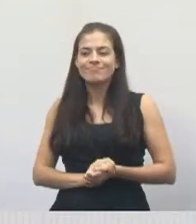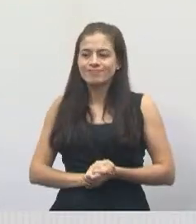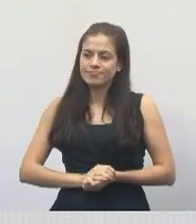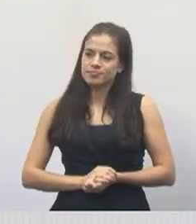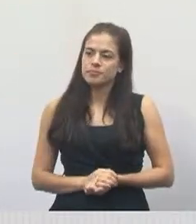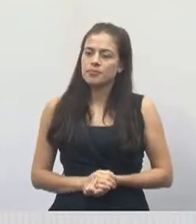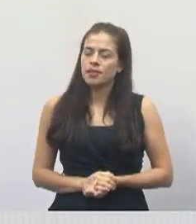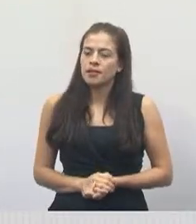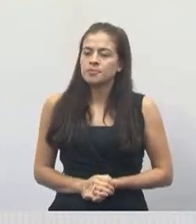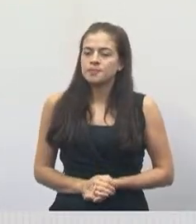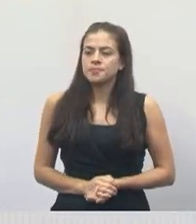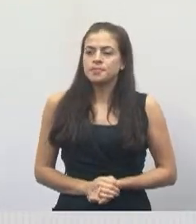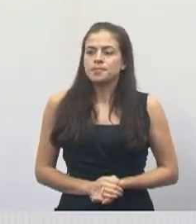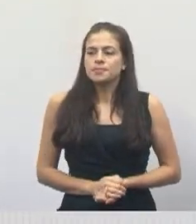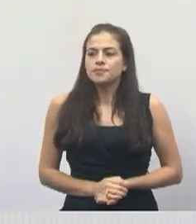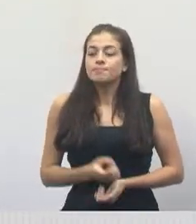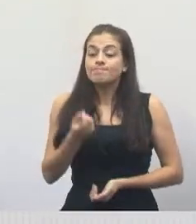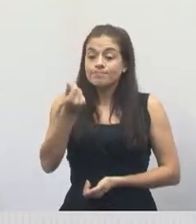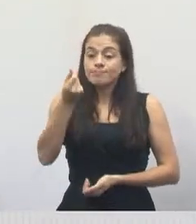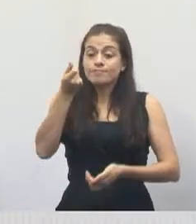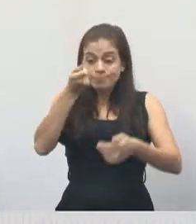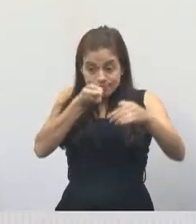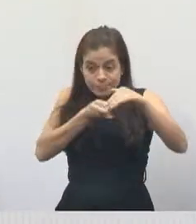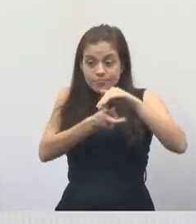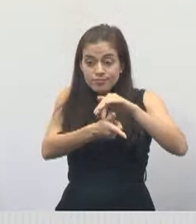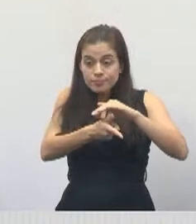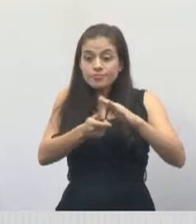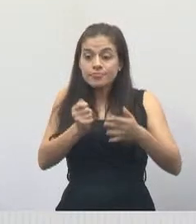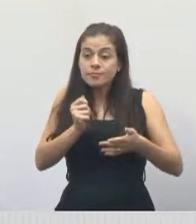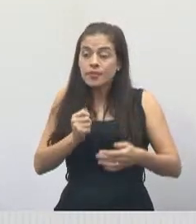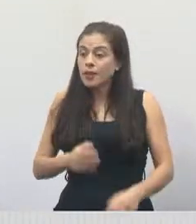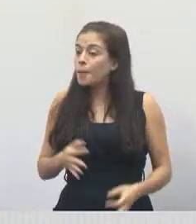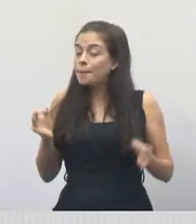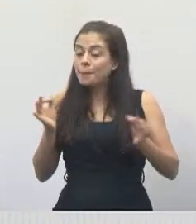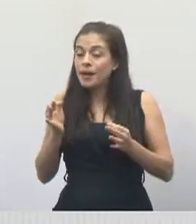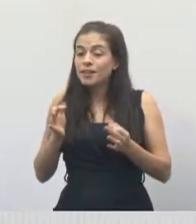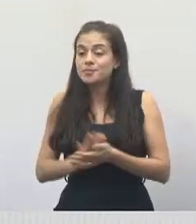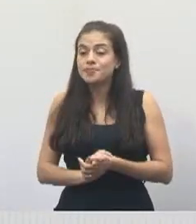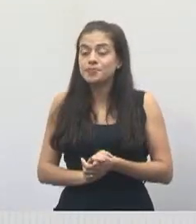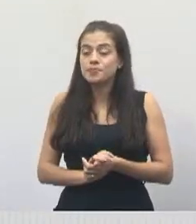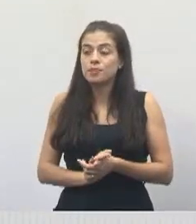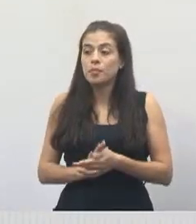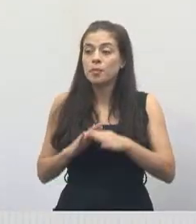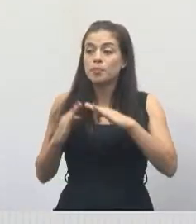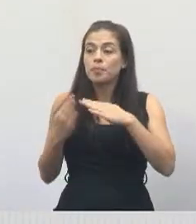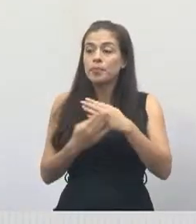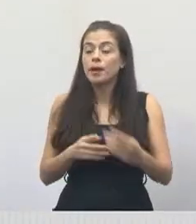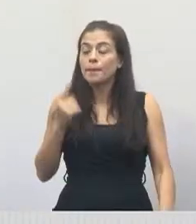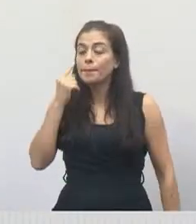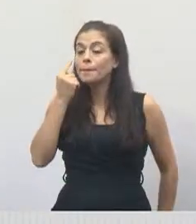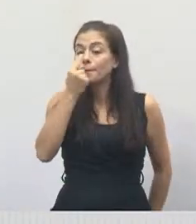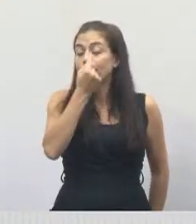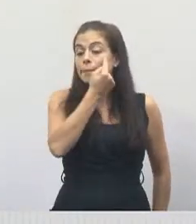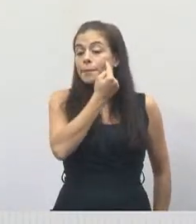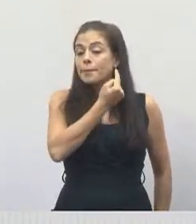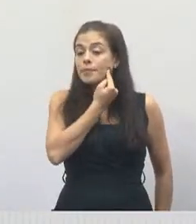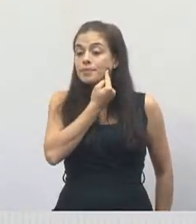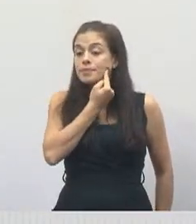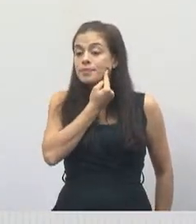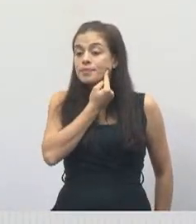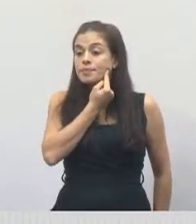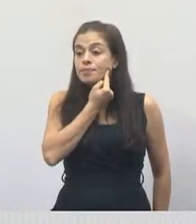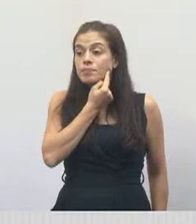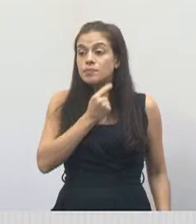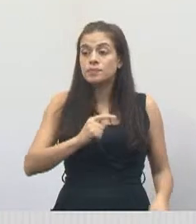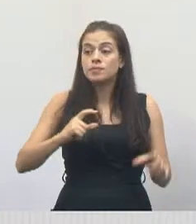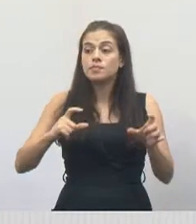ser esse investimento ótimo para o Parque Melua, para o Distrito do Parque Melua. Vai estar servindo